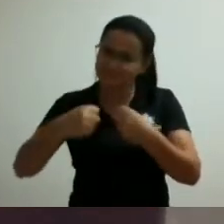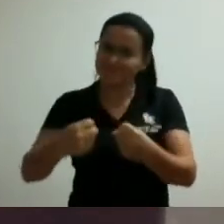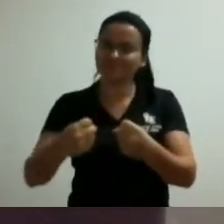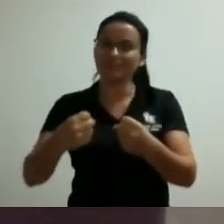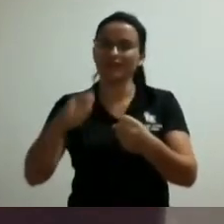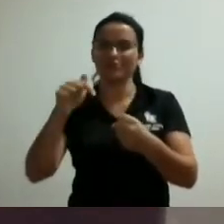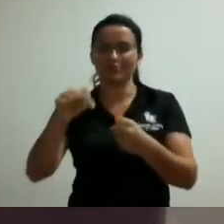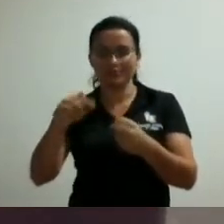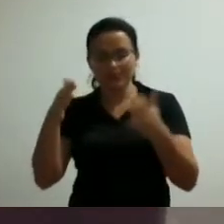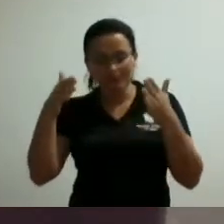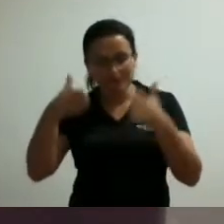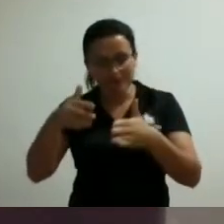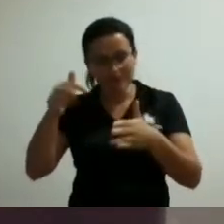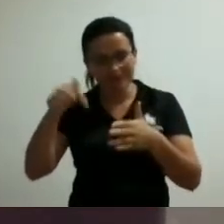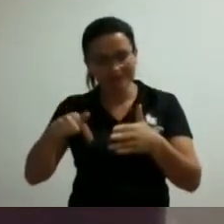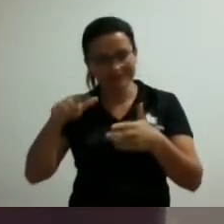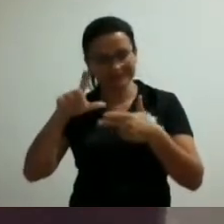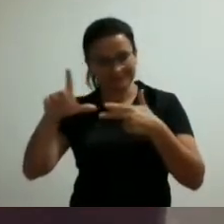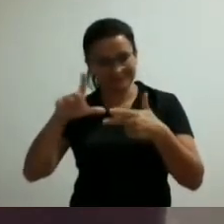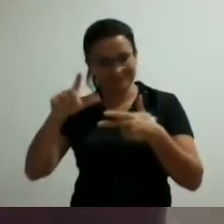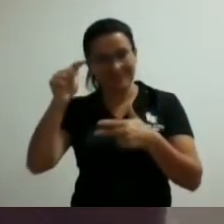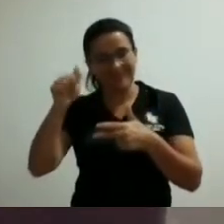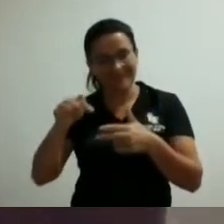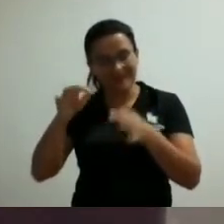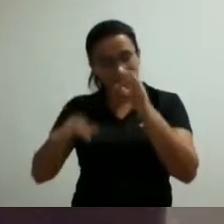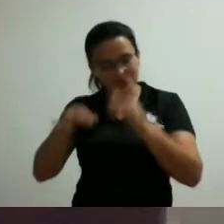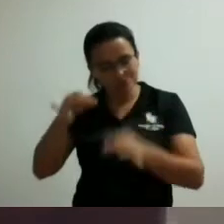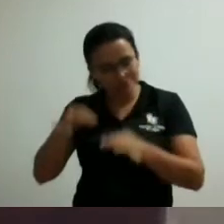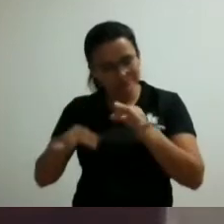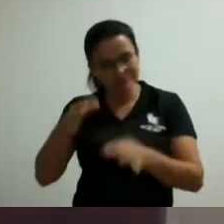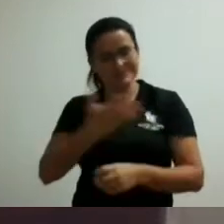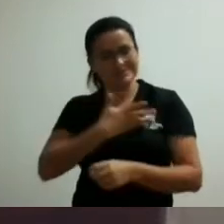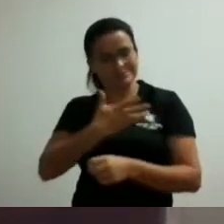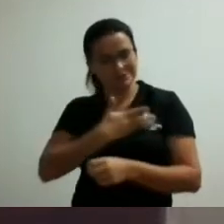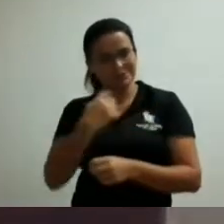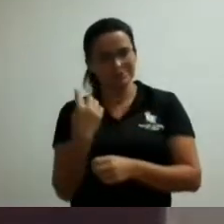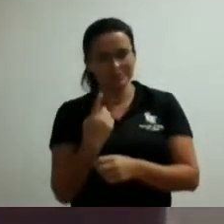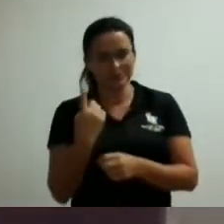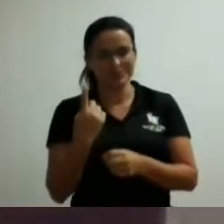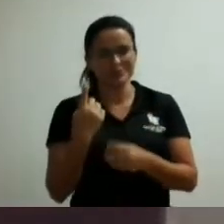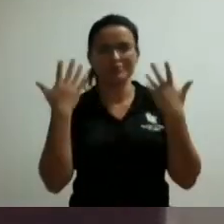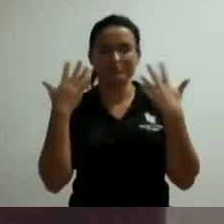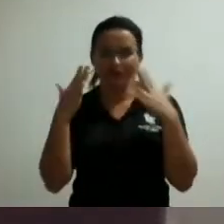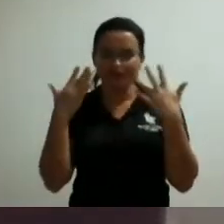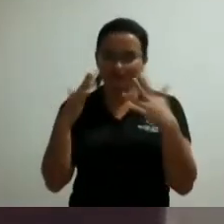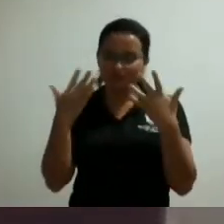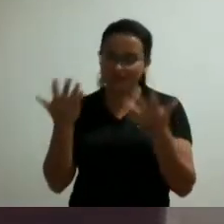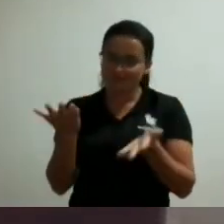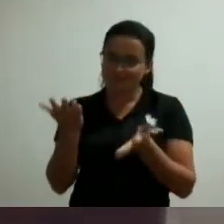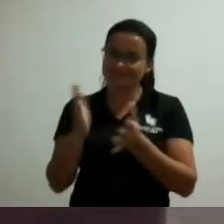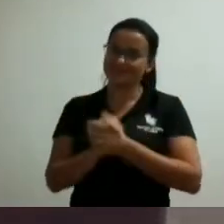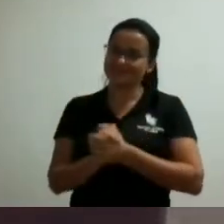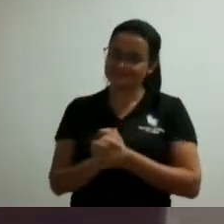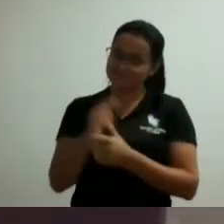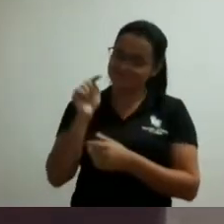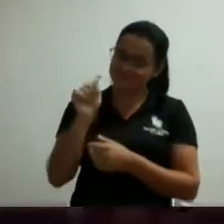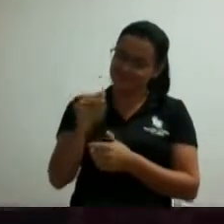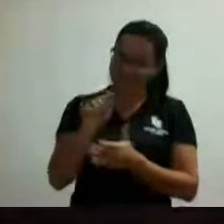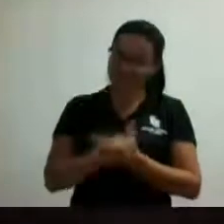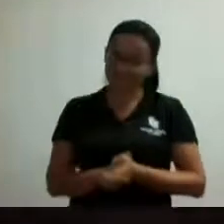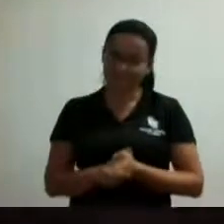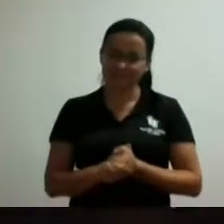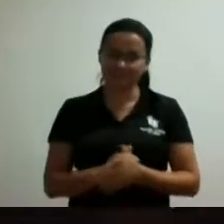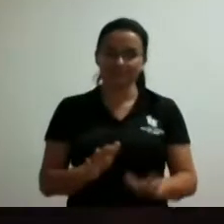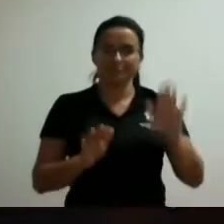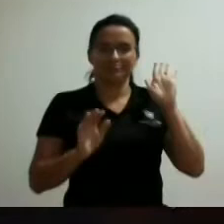Paulo é juiz é referência de juiz de fora amigo nosso parabéns a ele aí a recomendação para ele aí pela ordem presidente